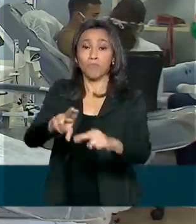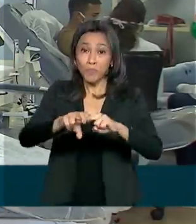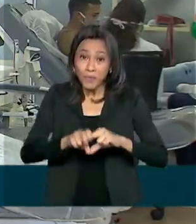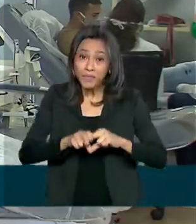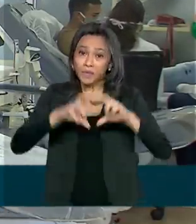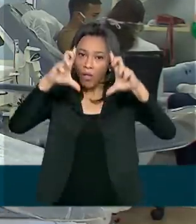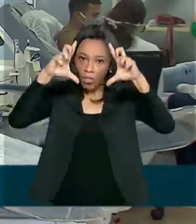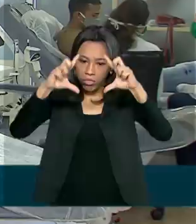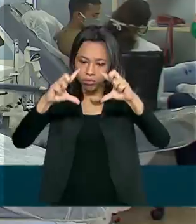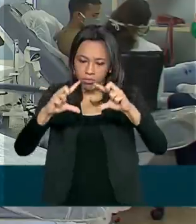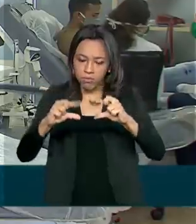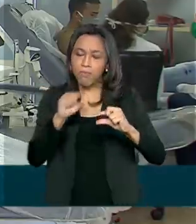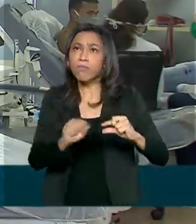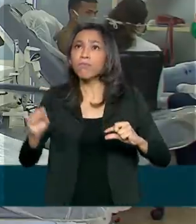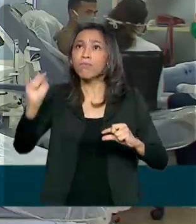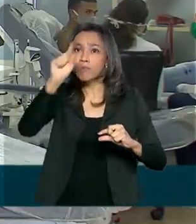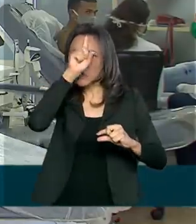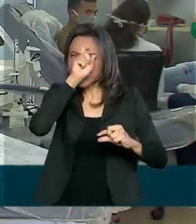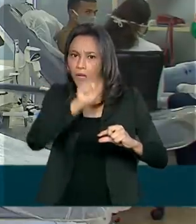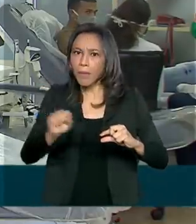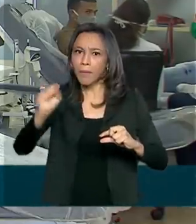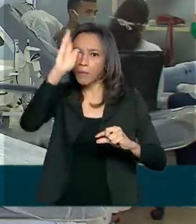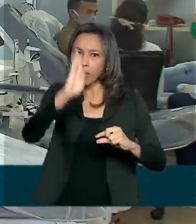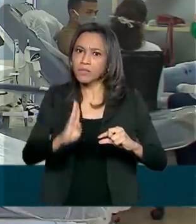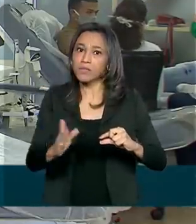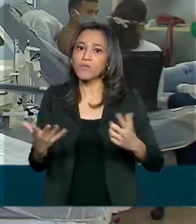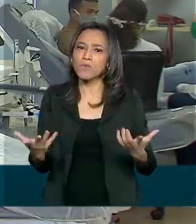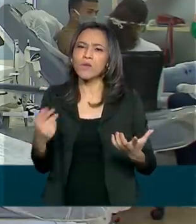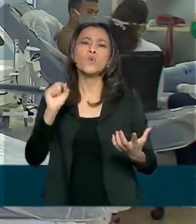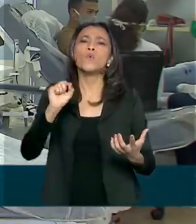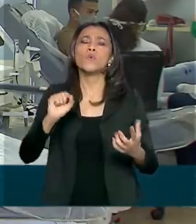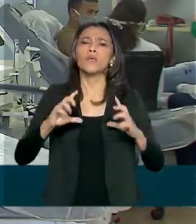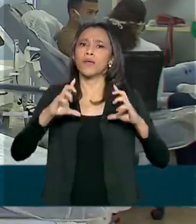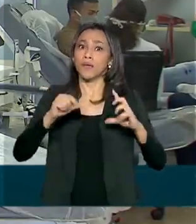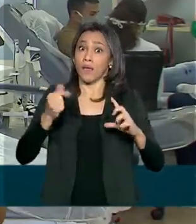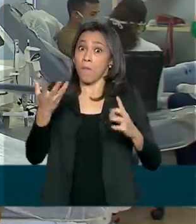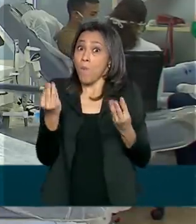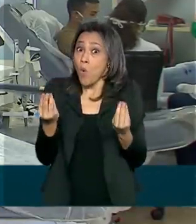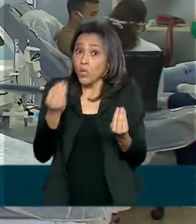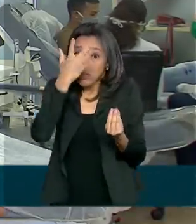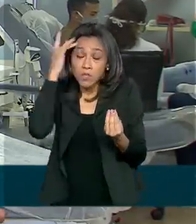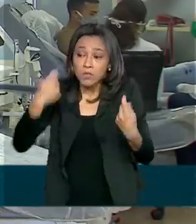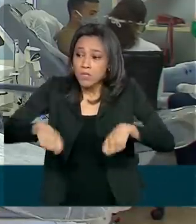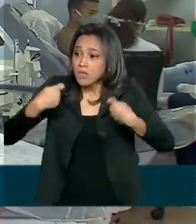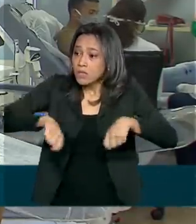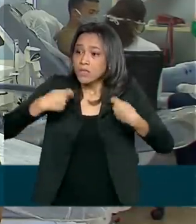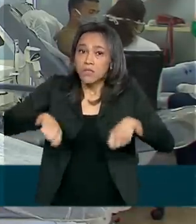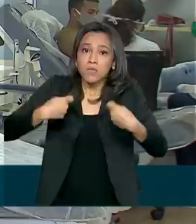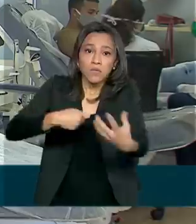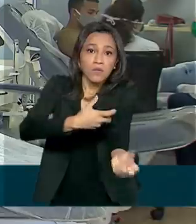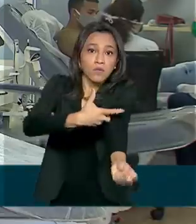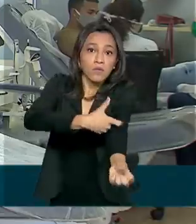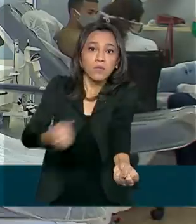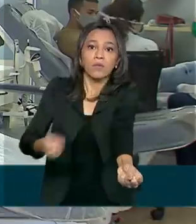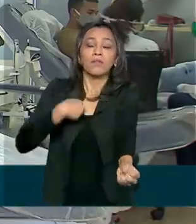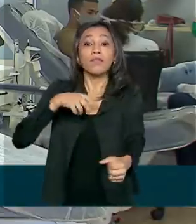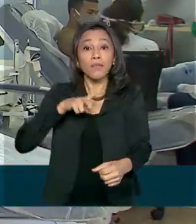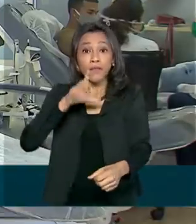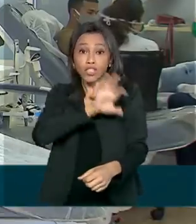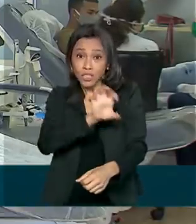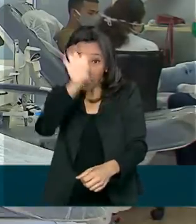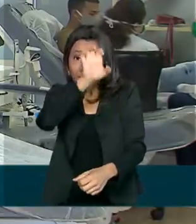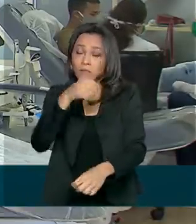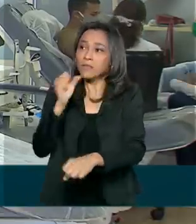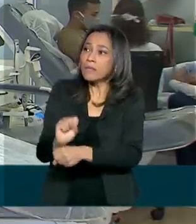baixaram nesses últimos meses. O que não abaixa é a demanda. Tem estados, inclusive, dependendo da ajuda de